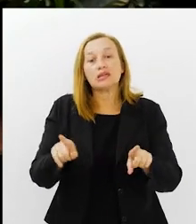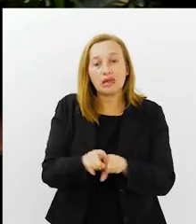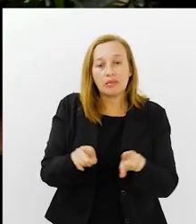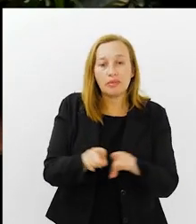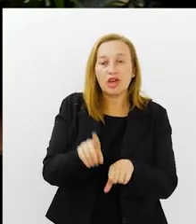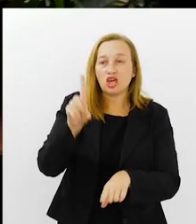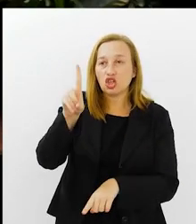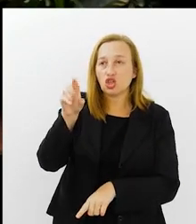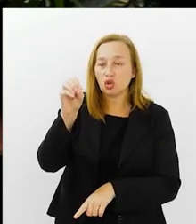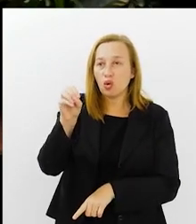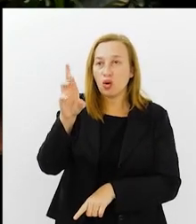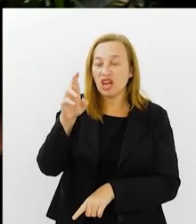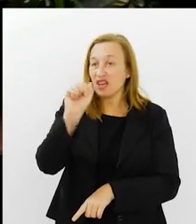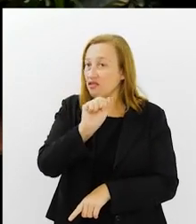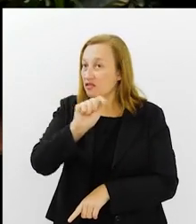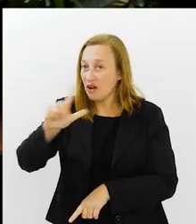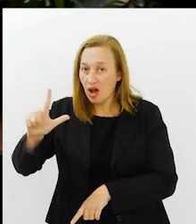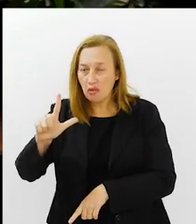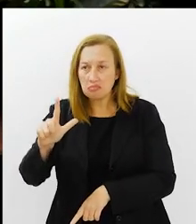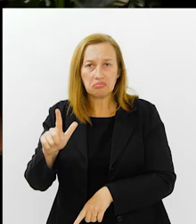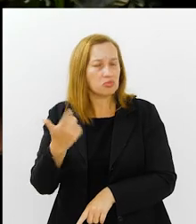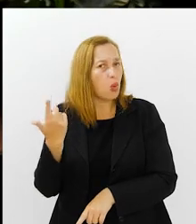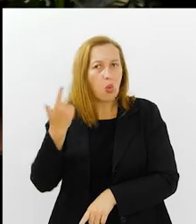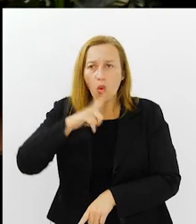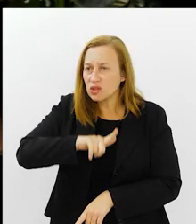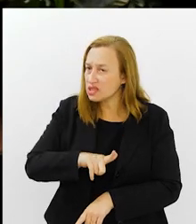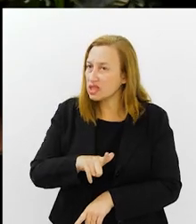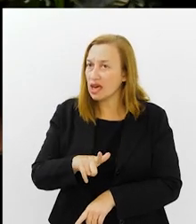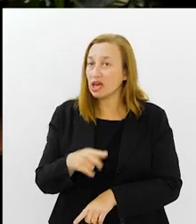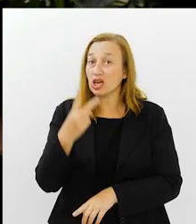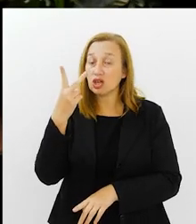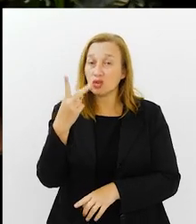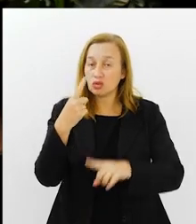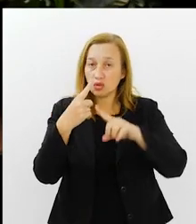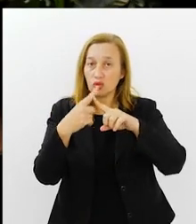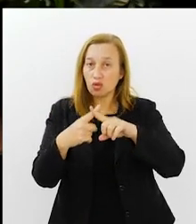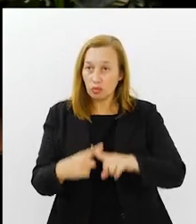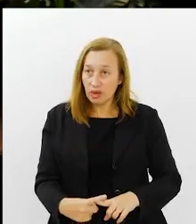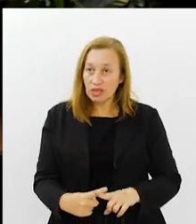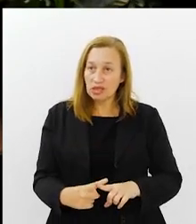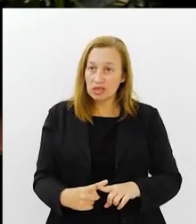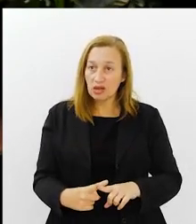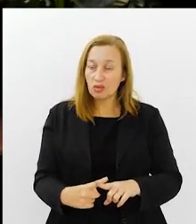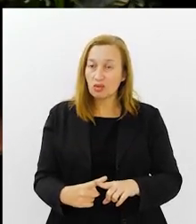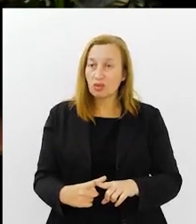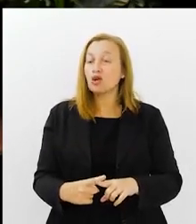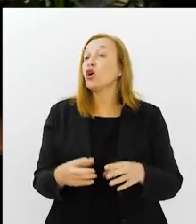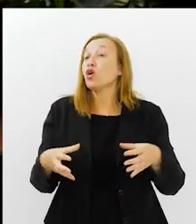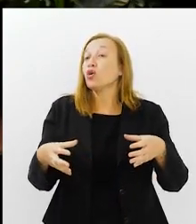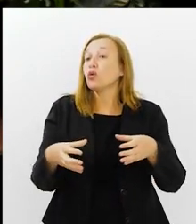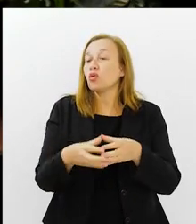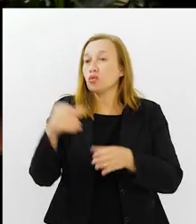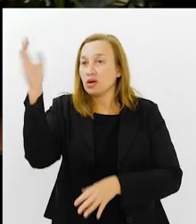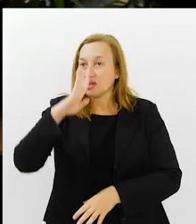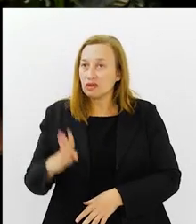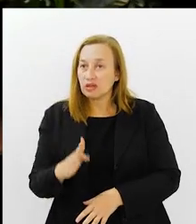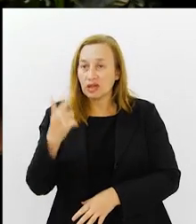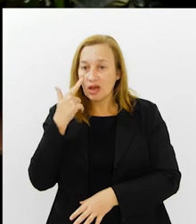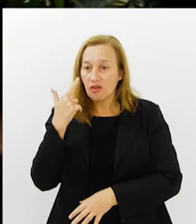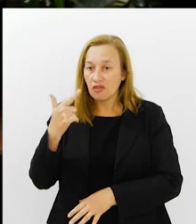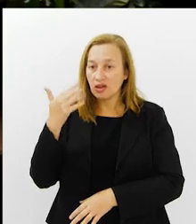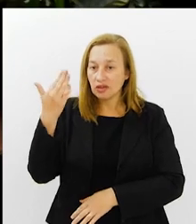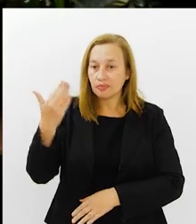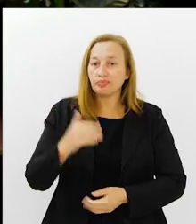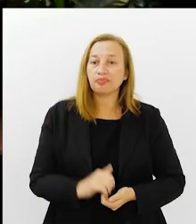que não consegue dar liga nessa seleção, esses dois jogos aí que a seleção vai ter pela frente, Wagner. O Brasil que vai jogar